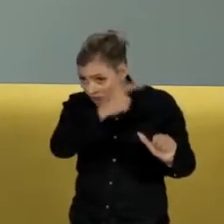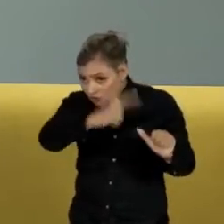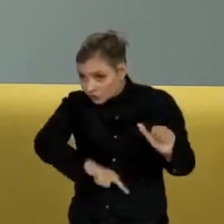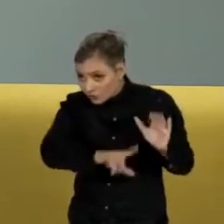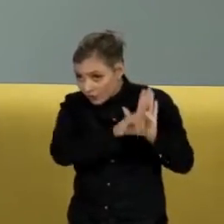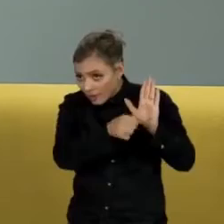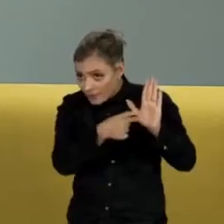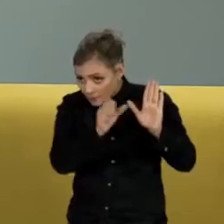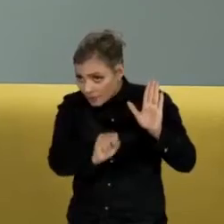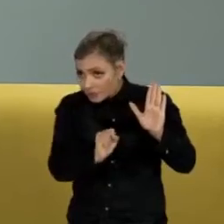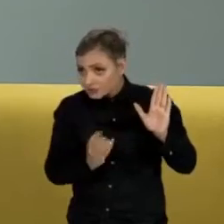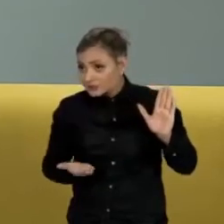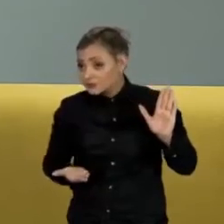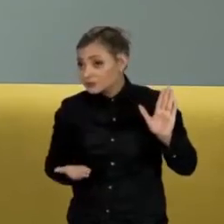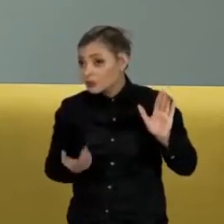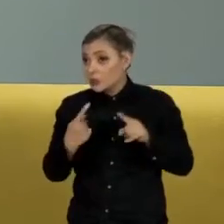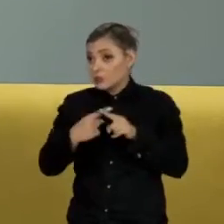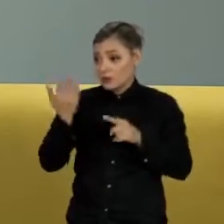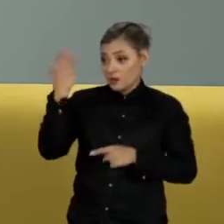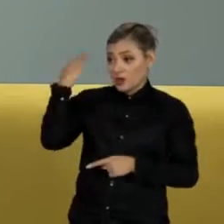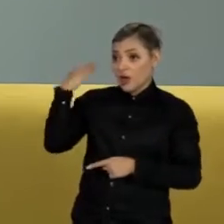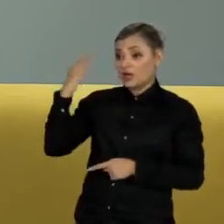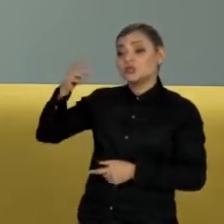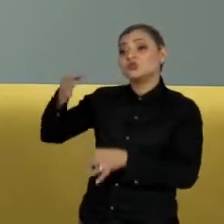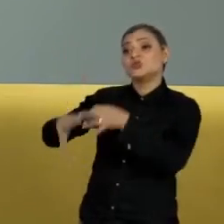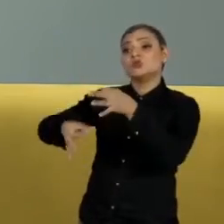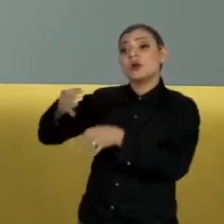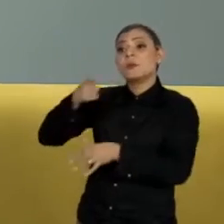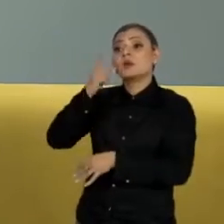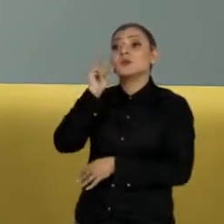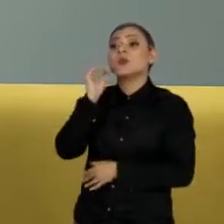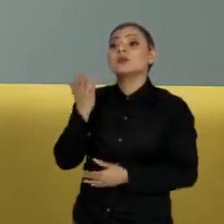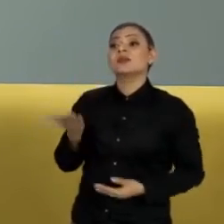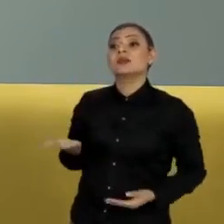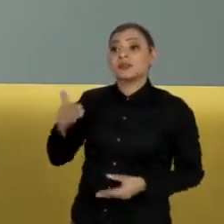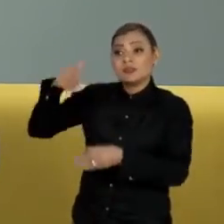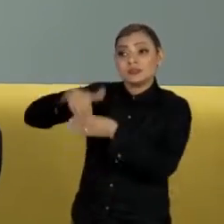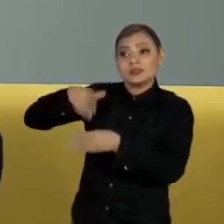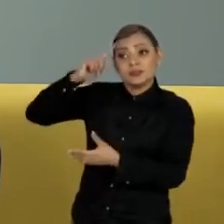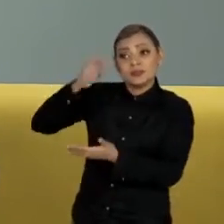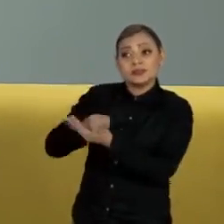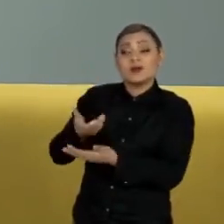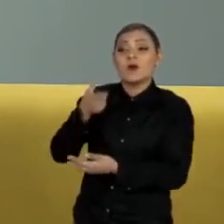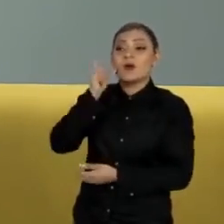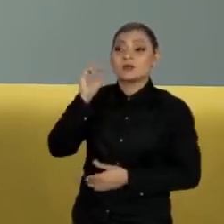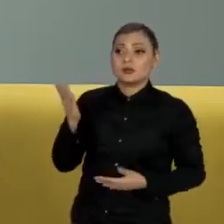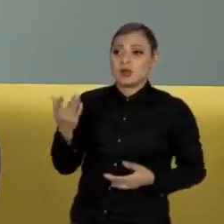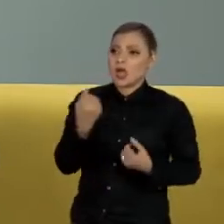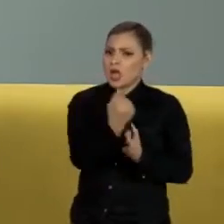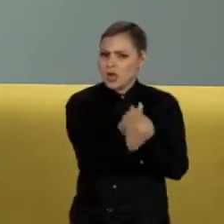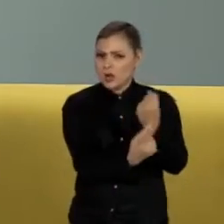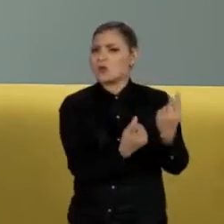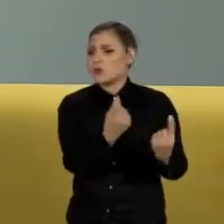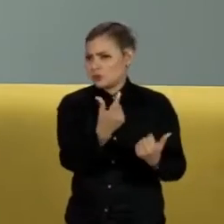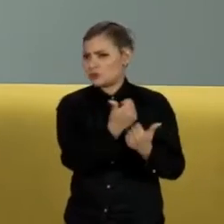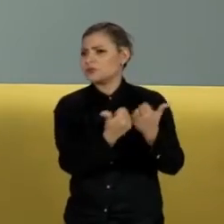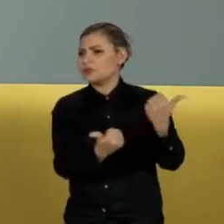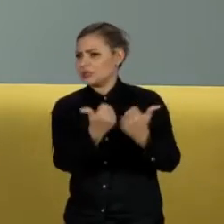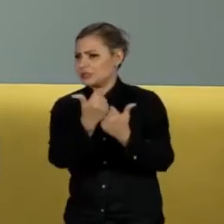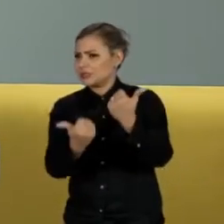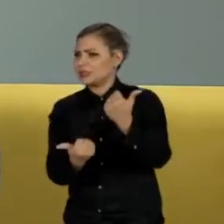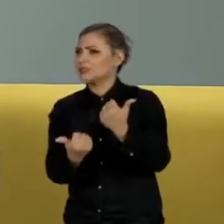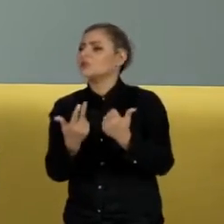tendo em vista o que foi julgado ontem, onde alguns ministros tocaram